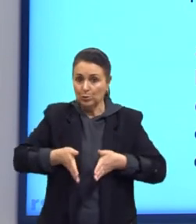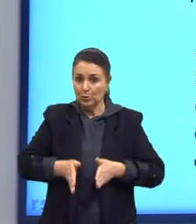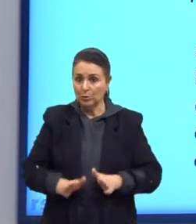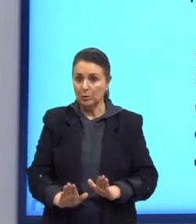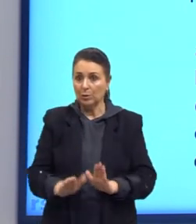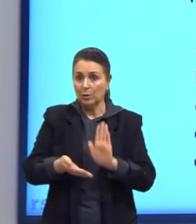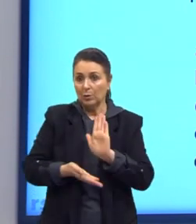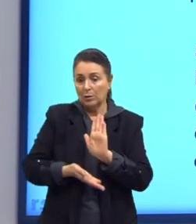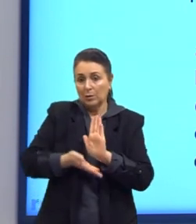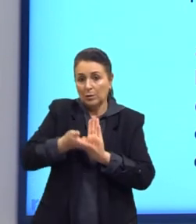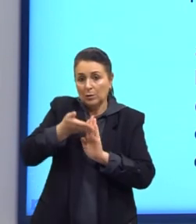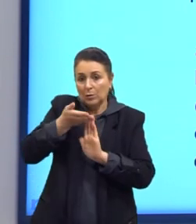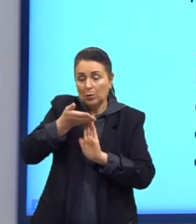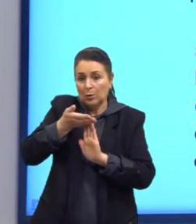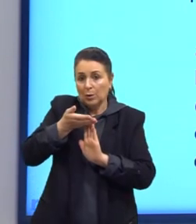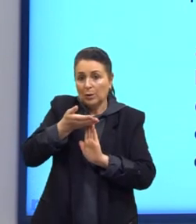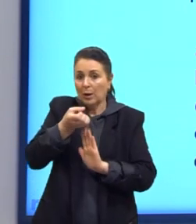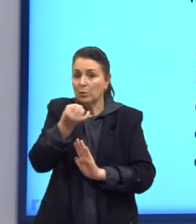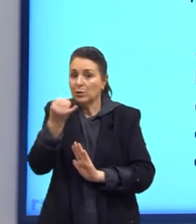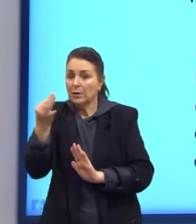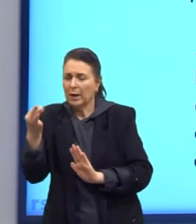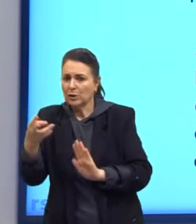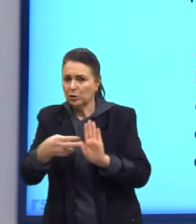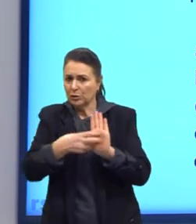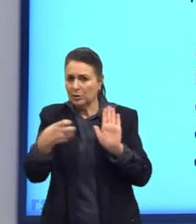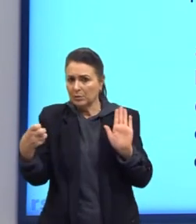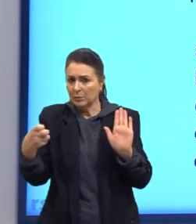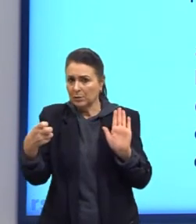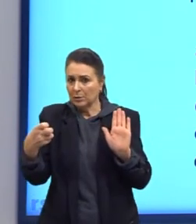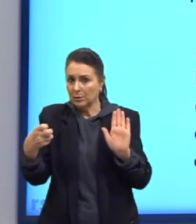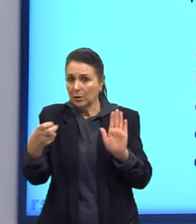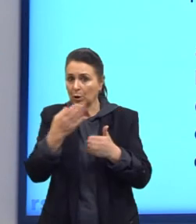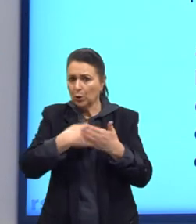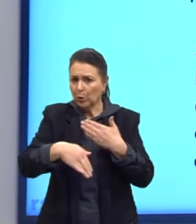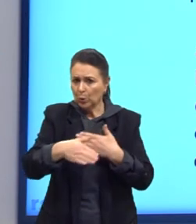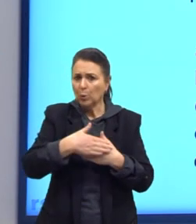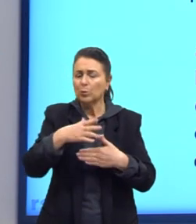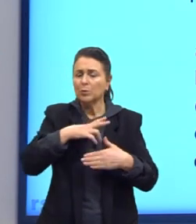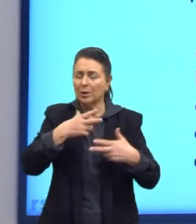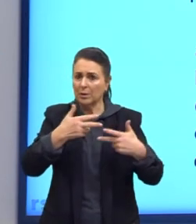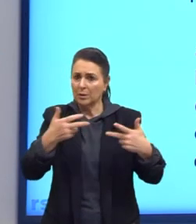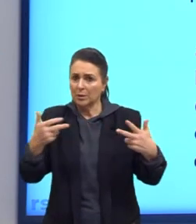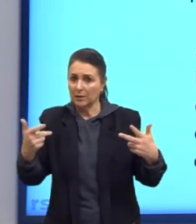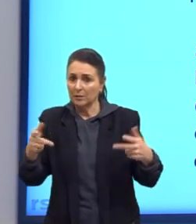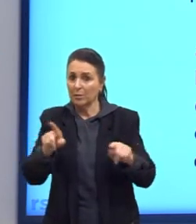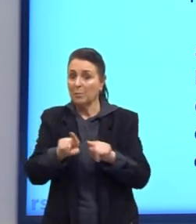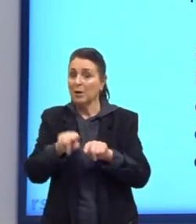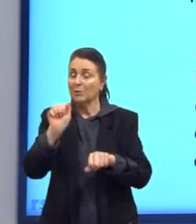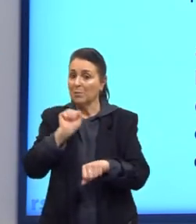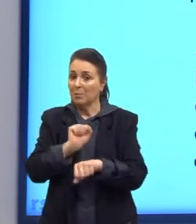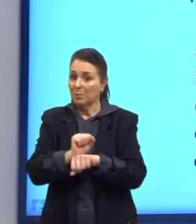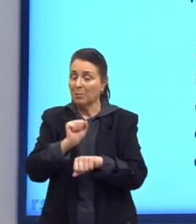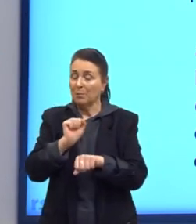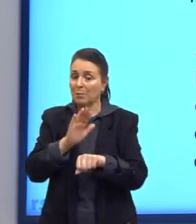dos índices de criminalidade. Todos eles trazem alguns elementos, mas não tão contundente, tão forte como esse.